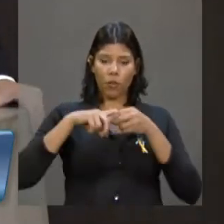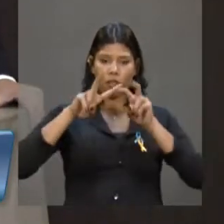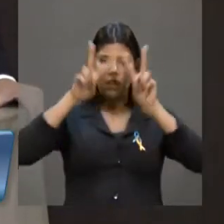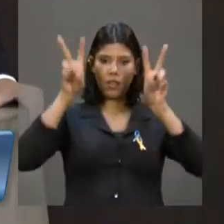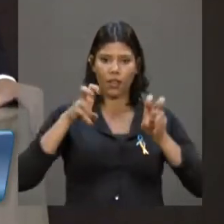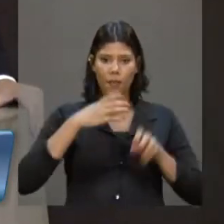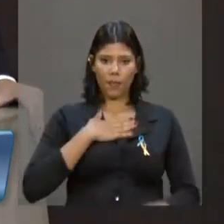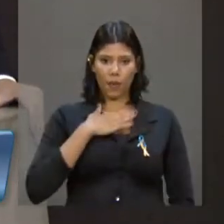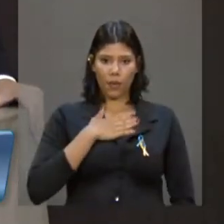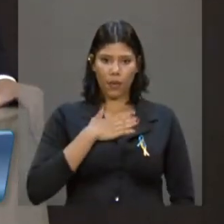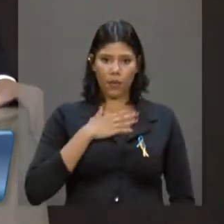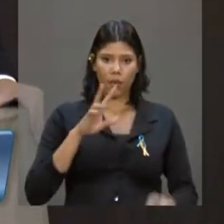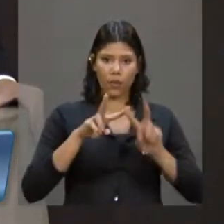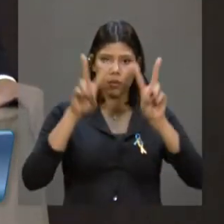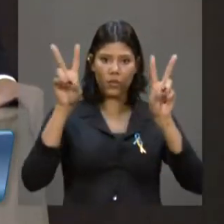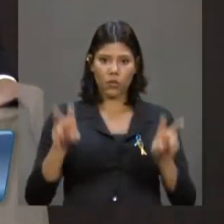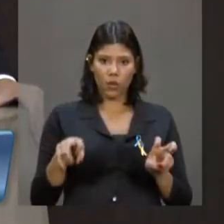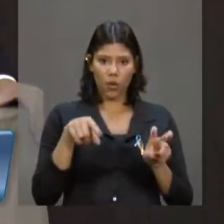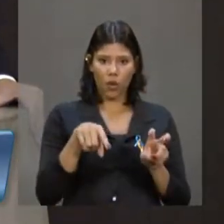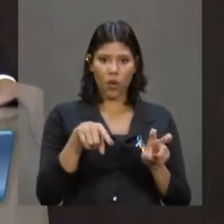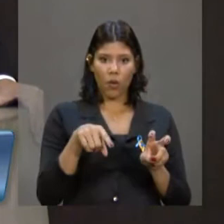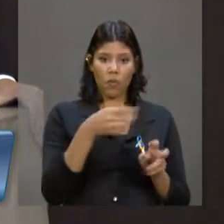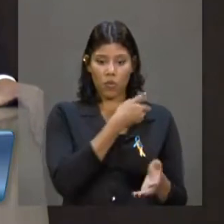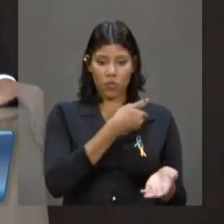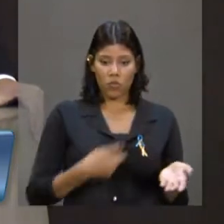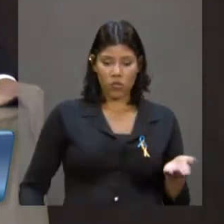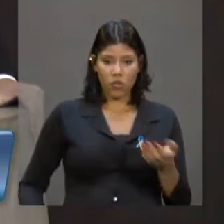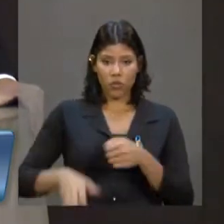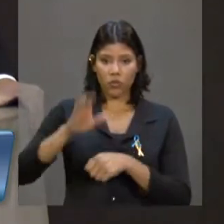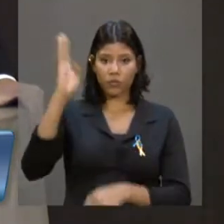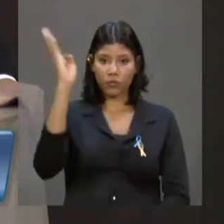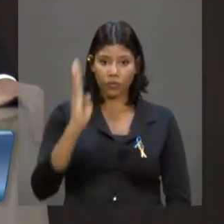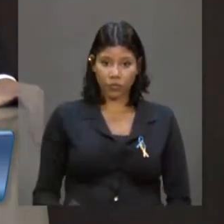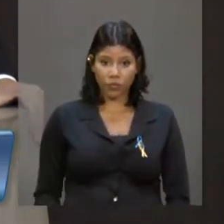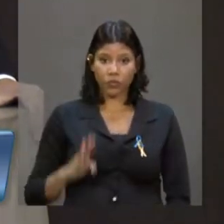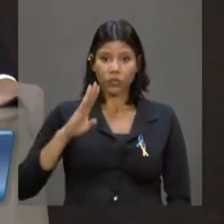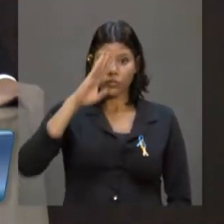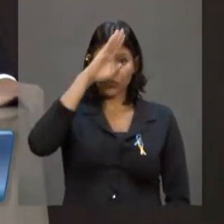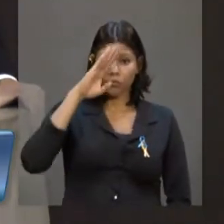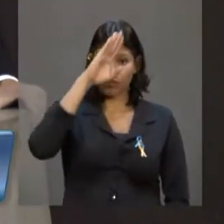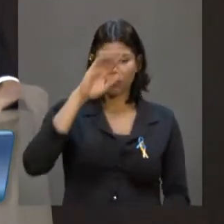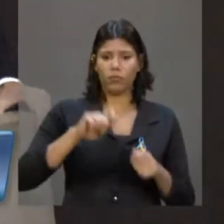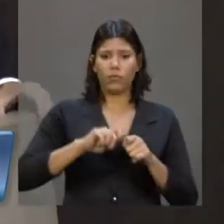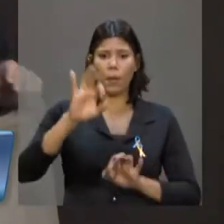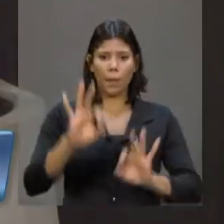dessa agenda destrutiva do Estado brasileiro que o governo Bolsonaro implementa.